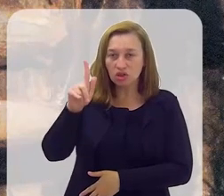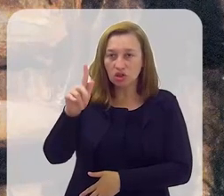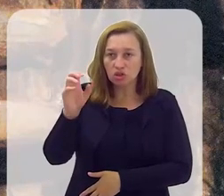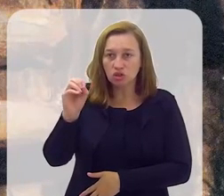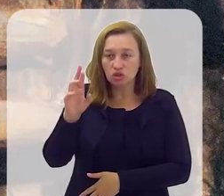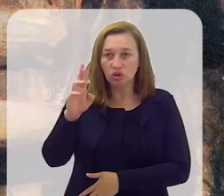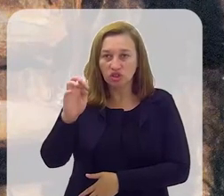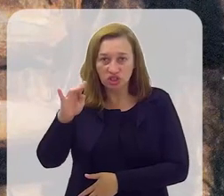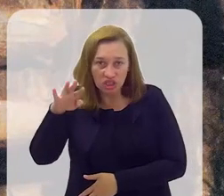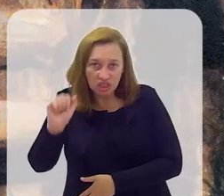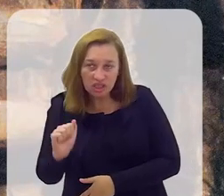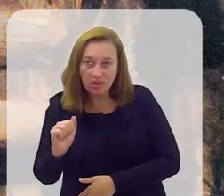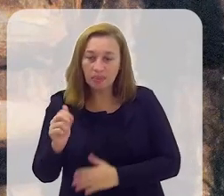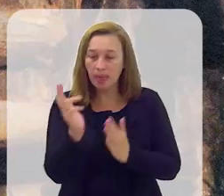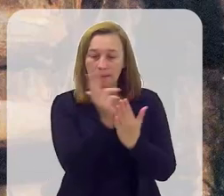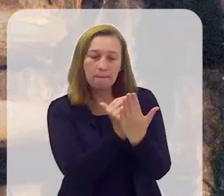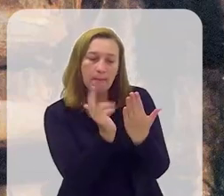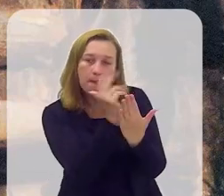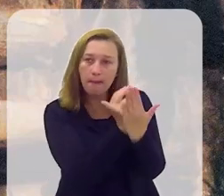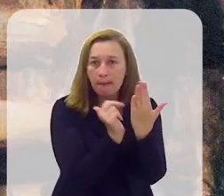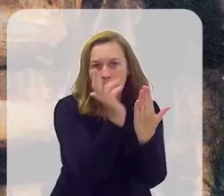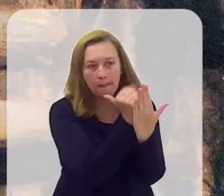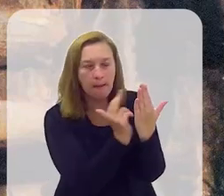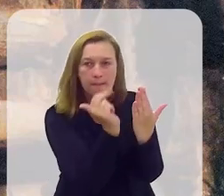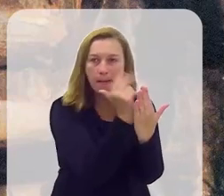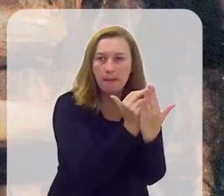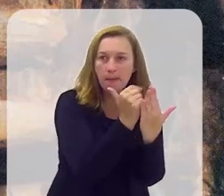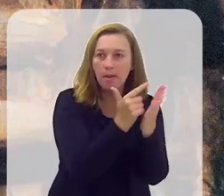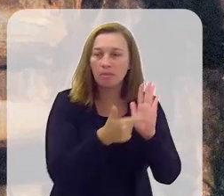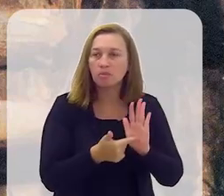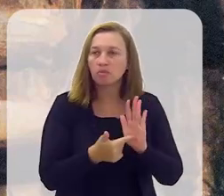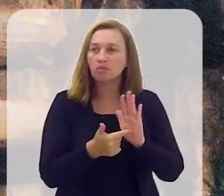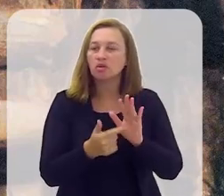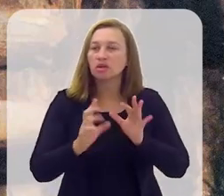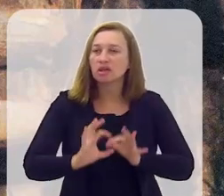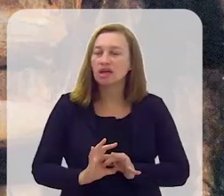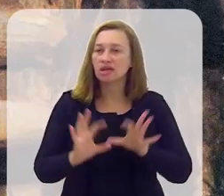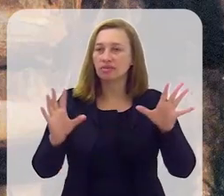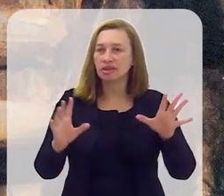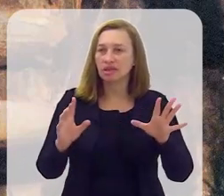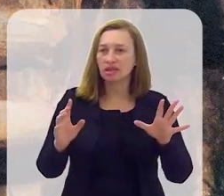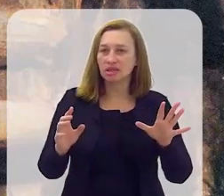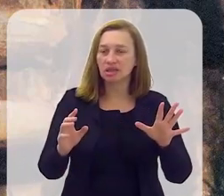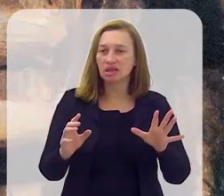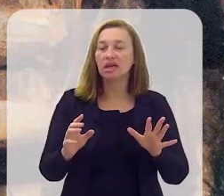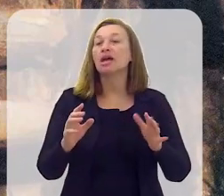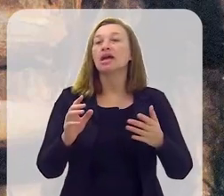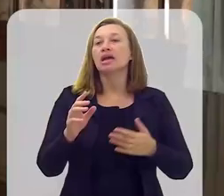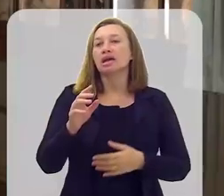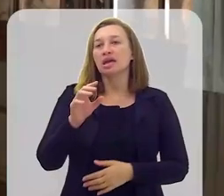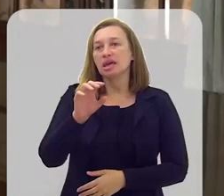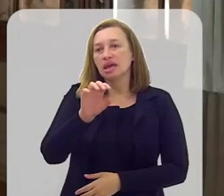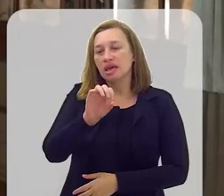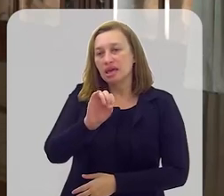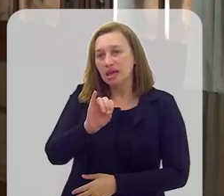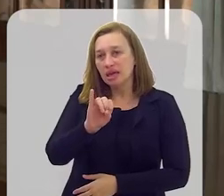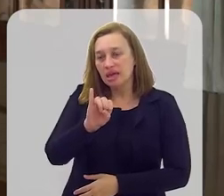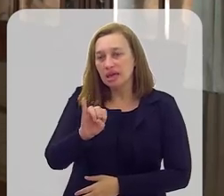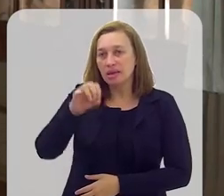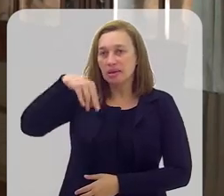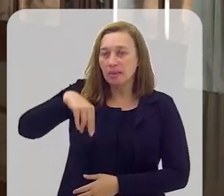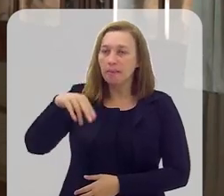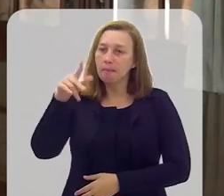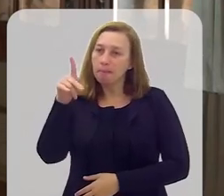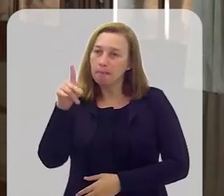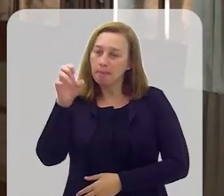busca ousar e transgredir, protagonizando a independência através da imagem da Imperatriz Leopoldina, reunida na